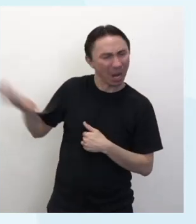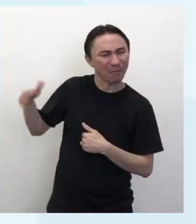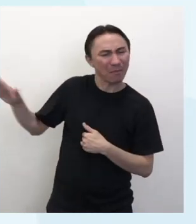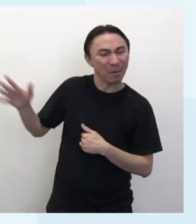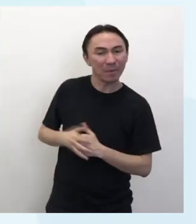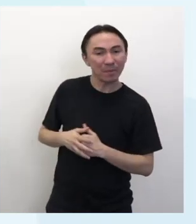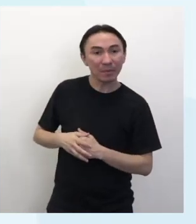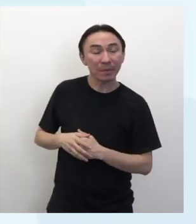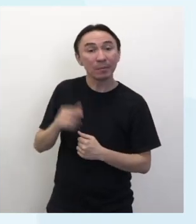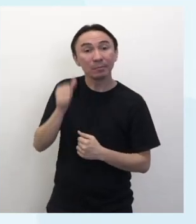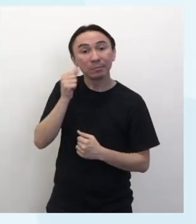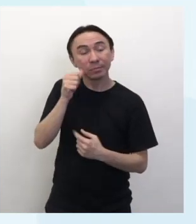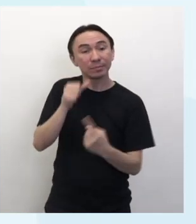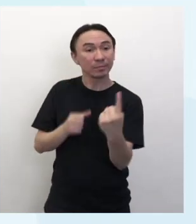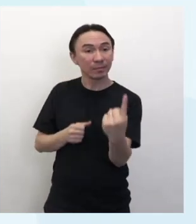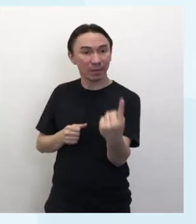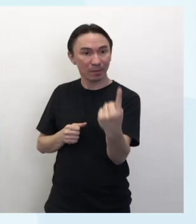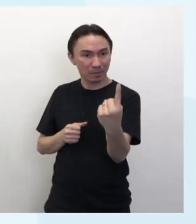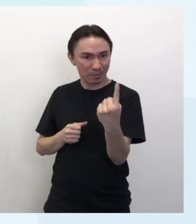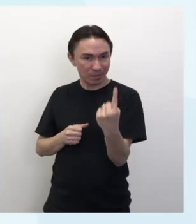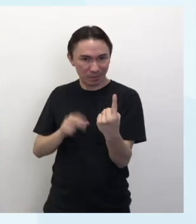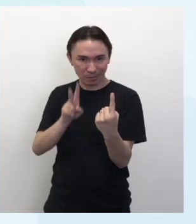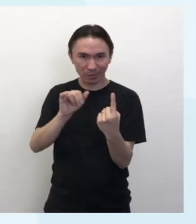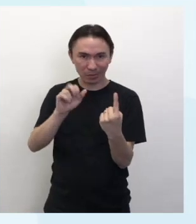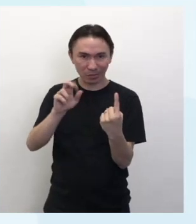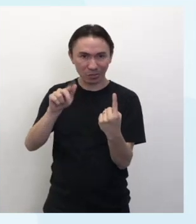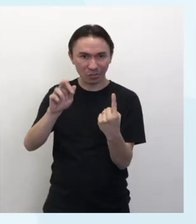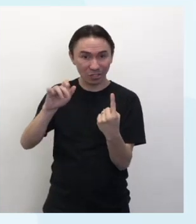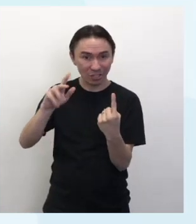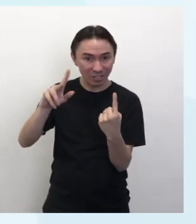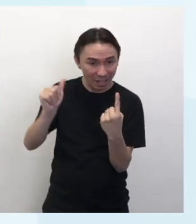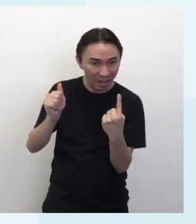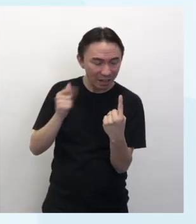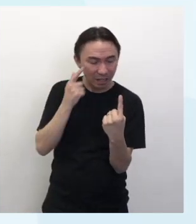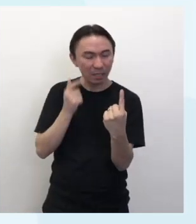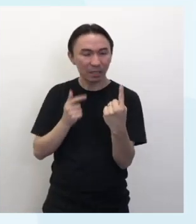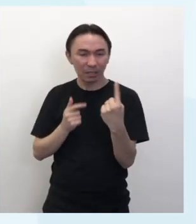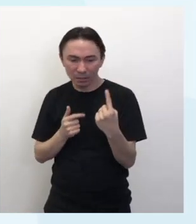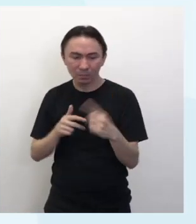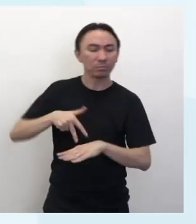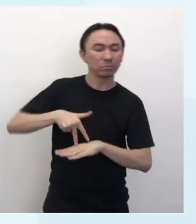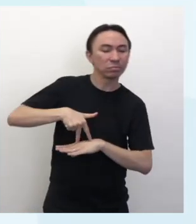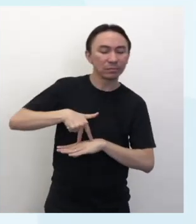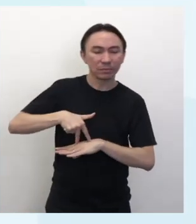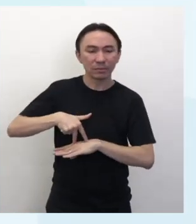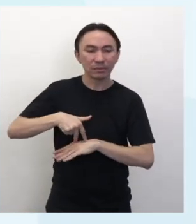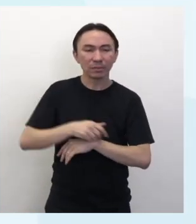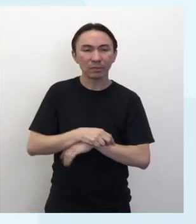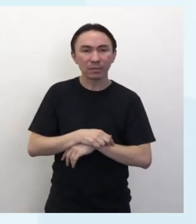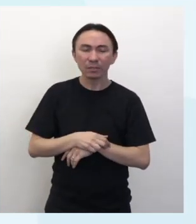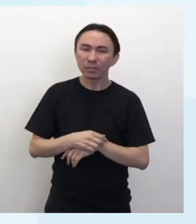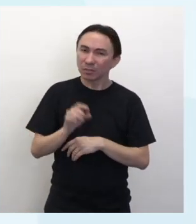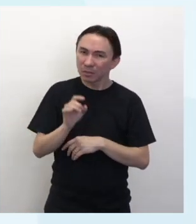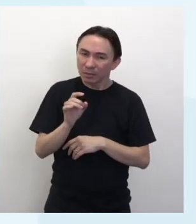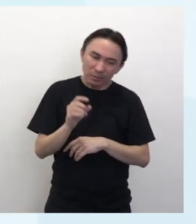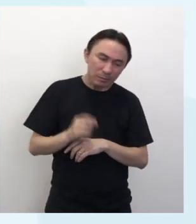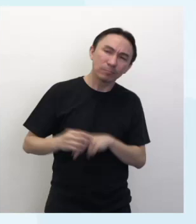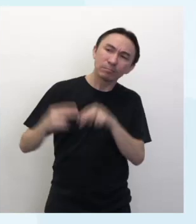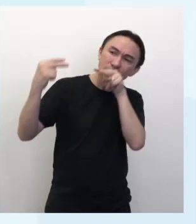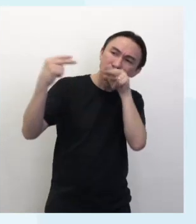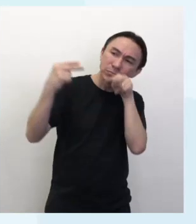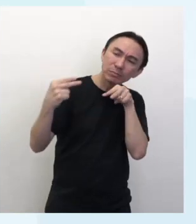Virgília deixou-se estar de pé. Durante algum tempo, ficamos a olhar um para o